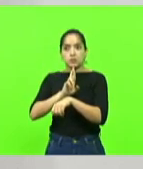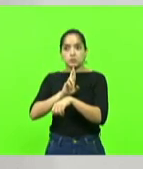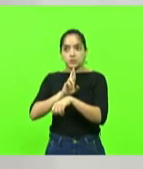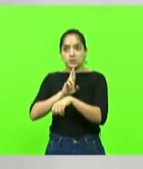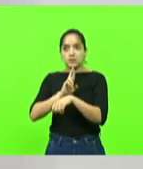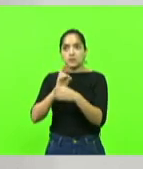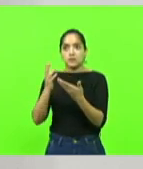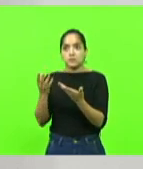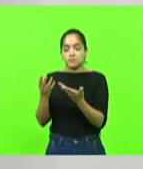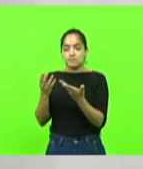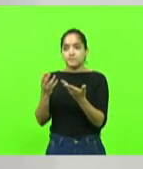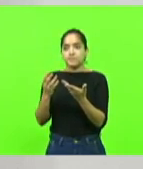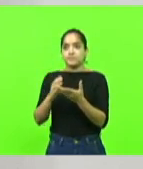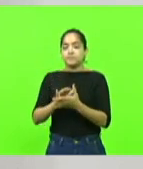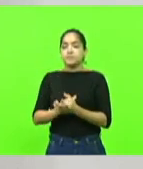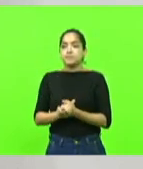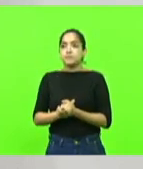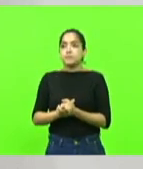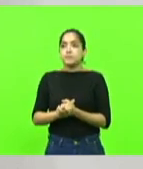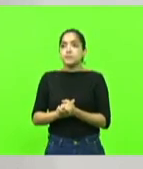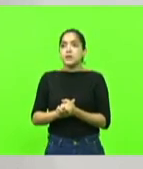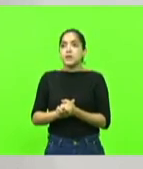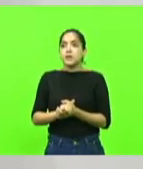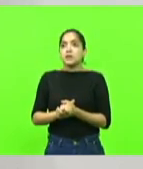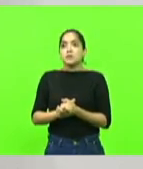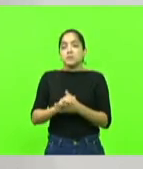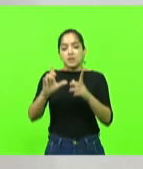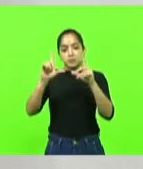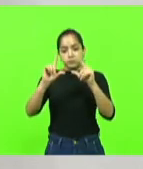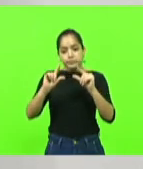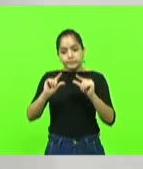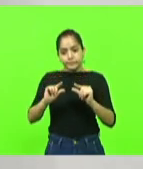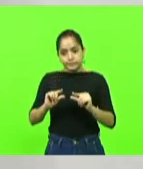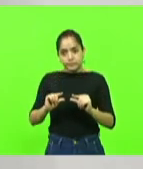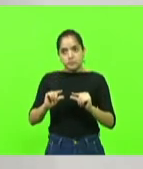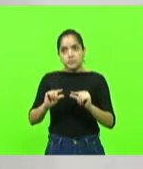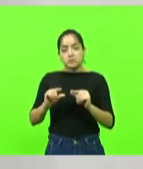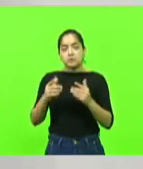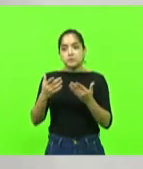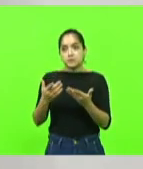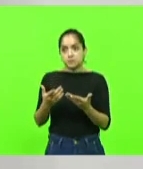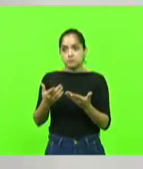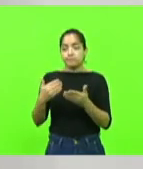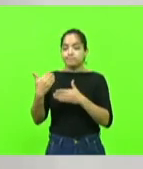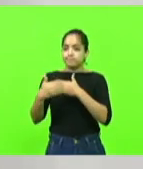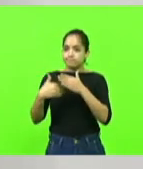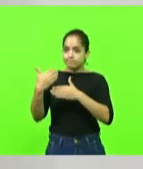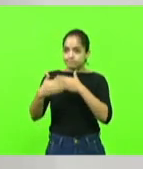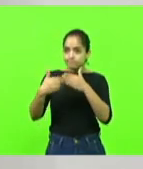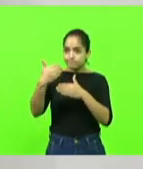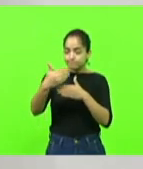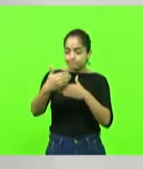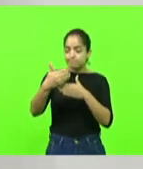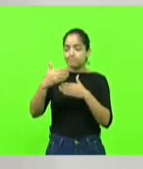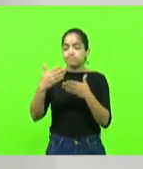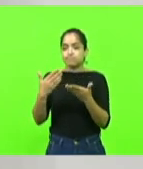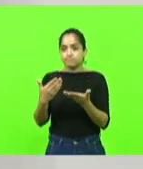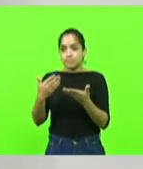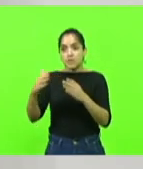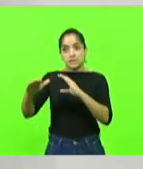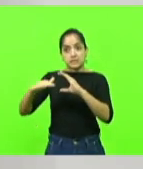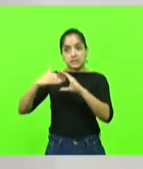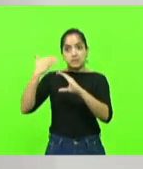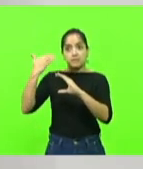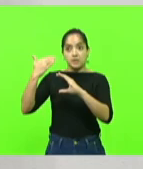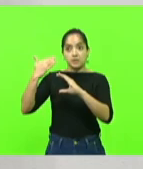contrapartida para aliviar um pouco a carga. E tramita, ainda, a ser enviado para essa casa